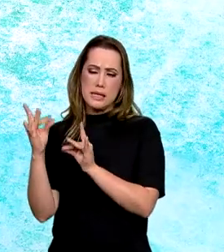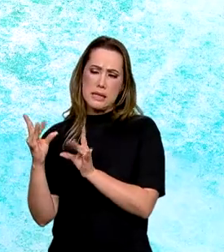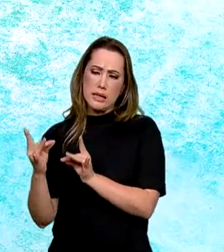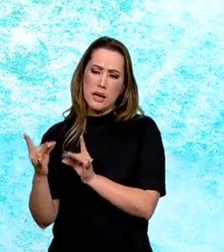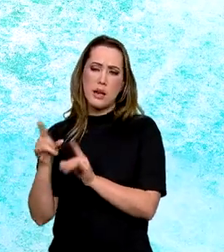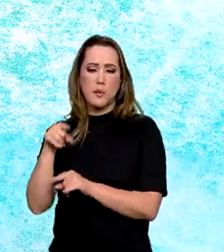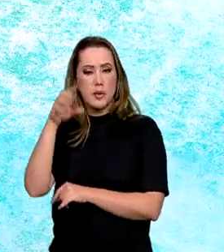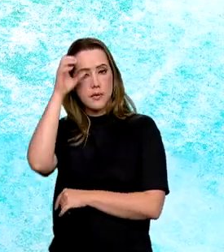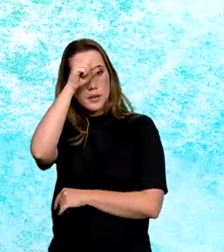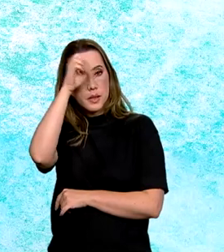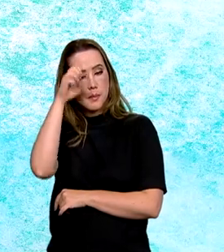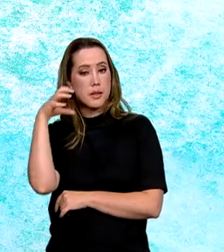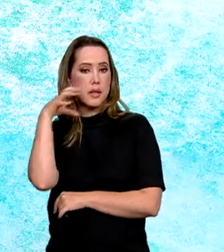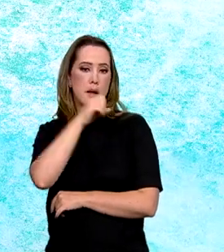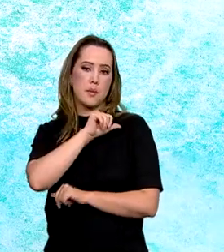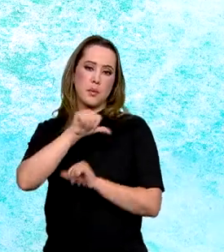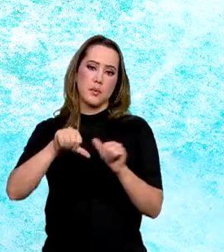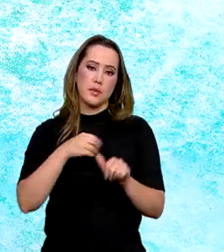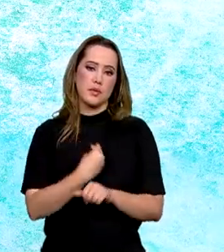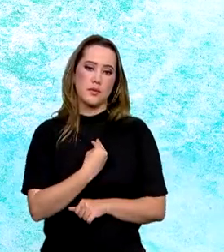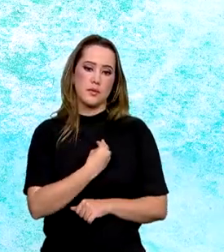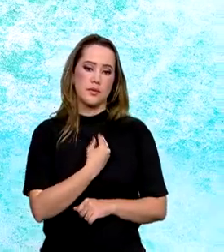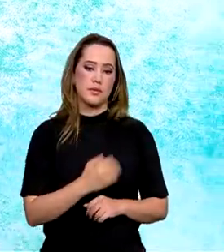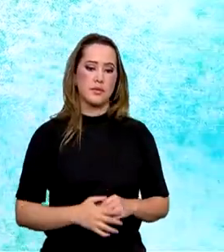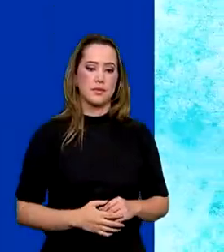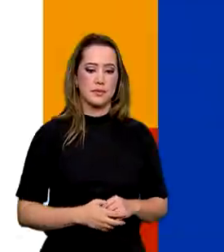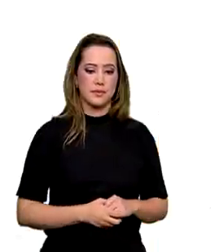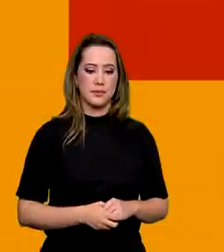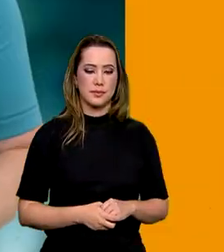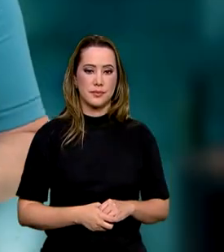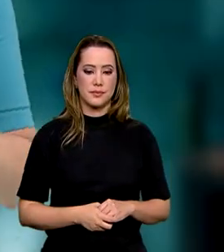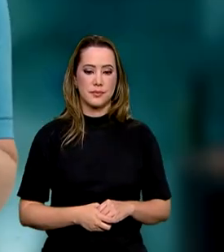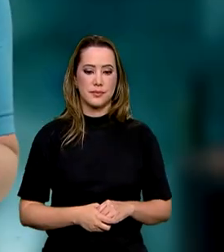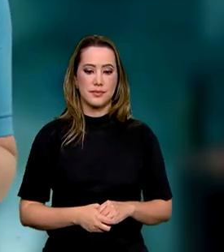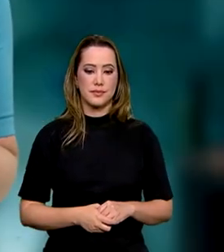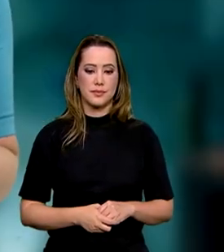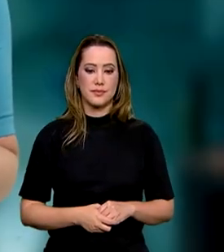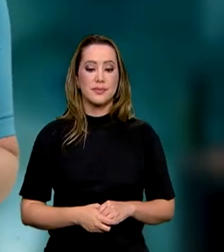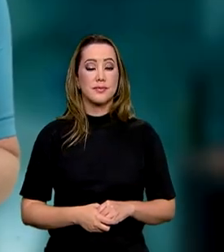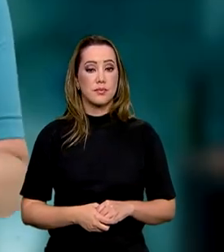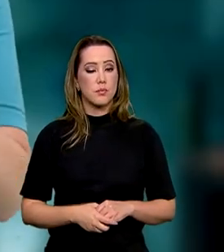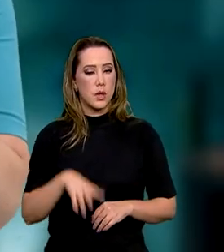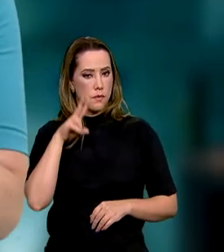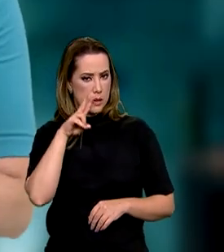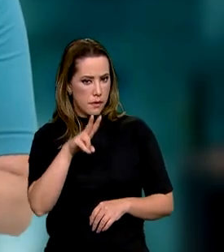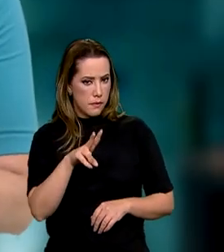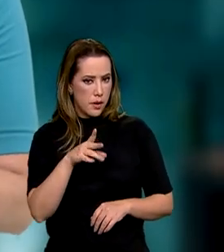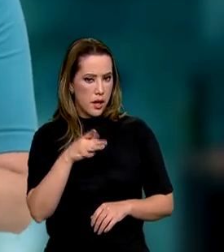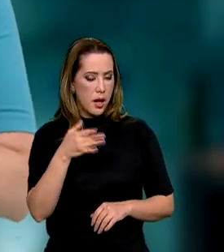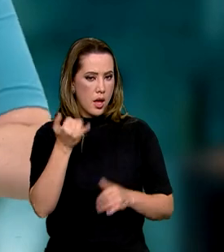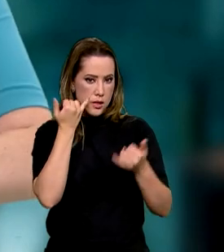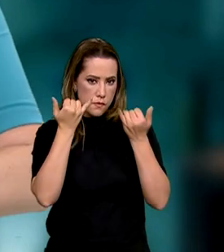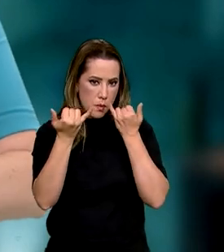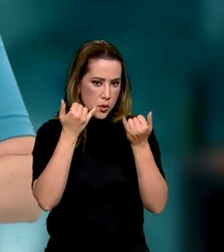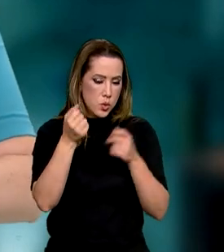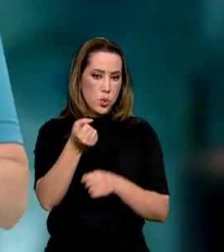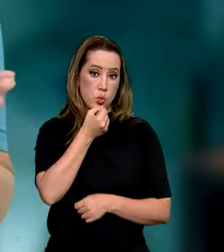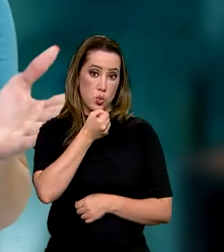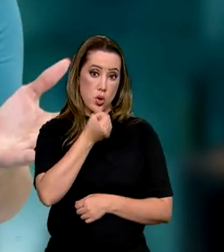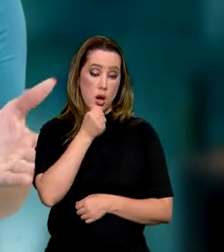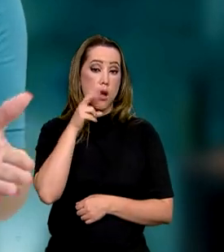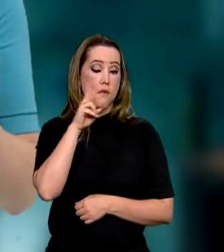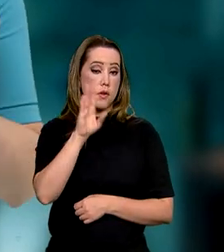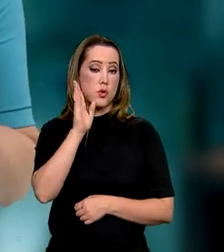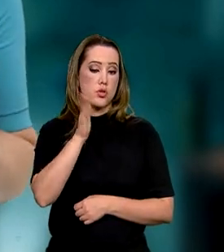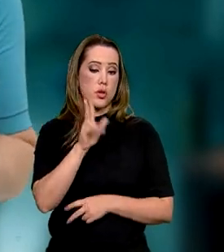você aprender logo e mudar de vida. Se você acompanha o noticiário, com certeza já